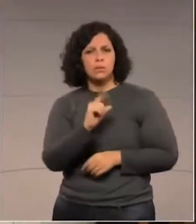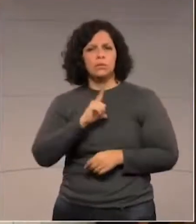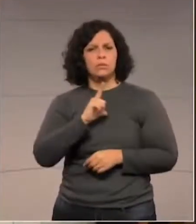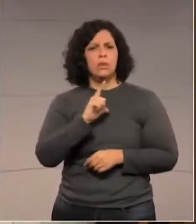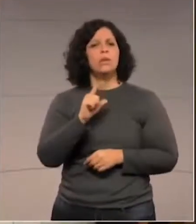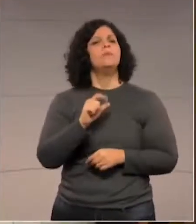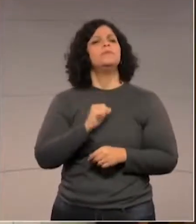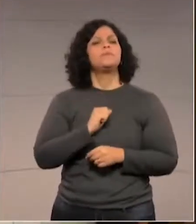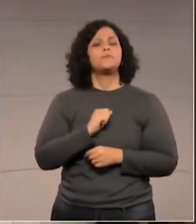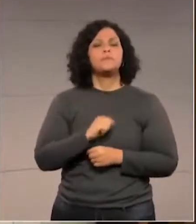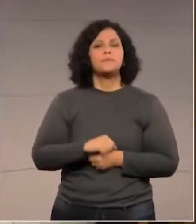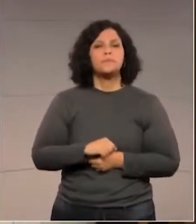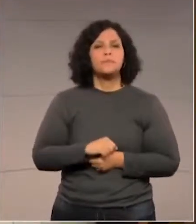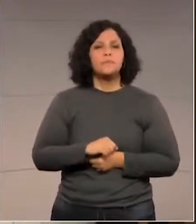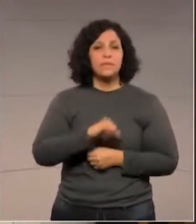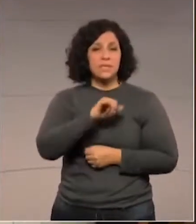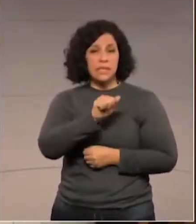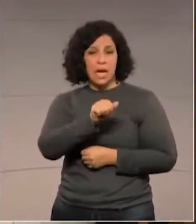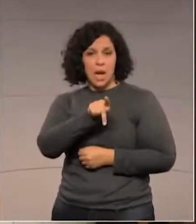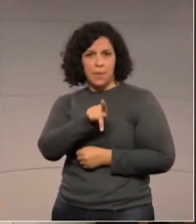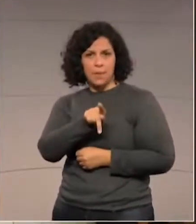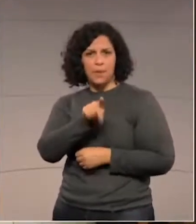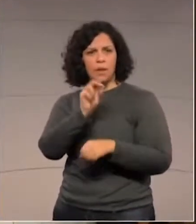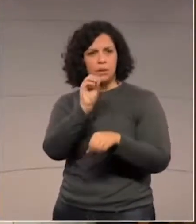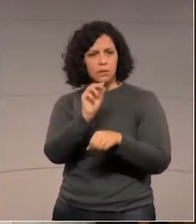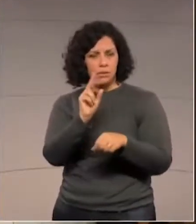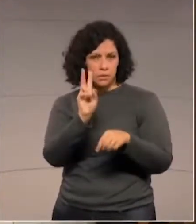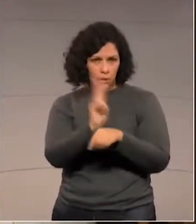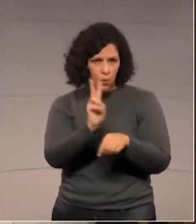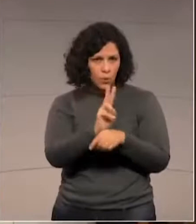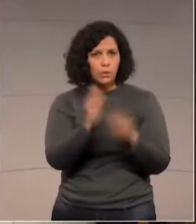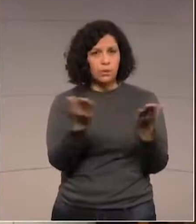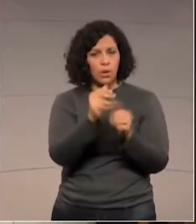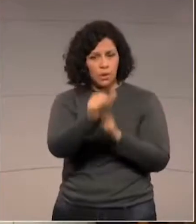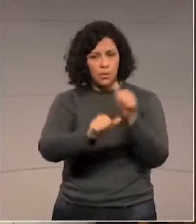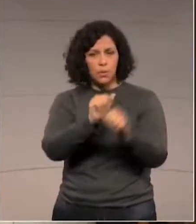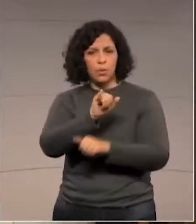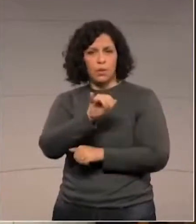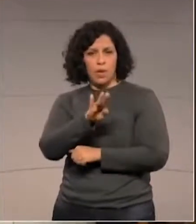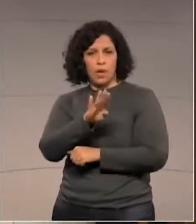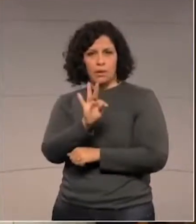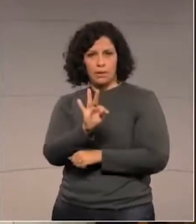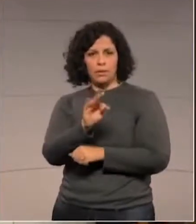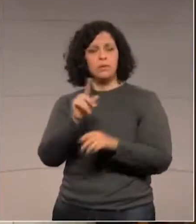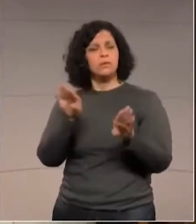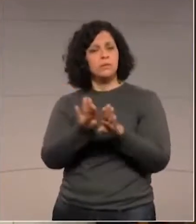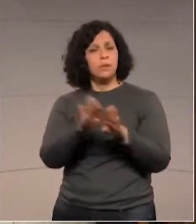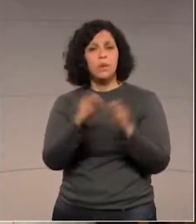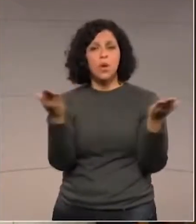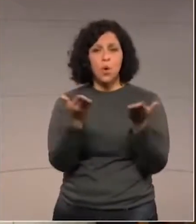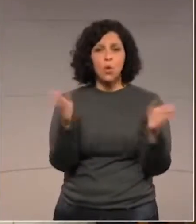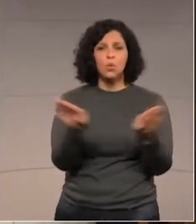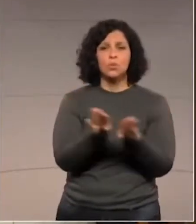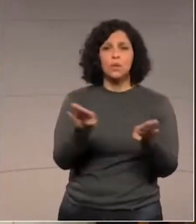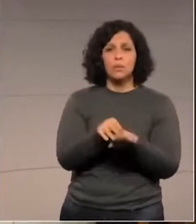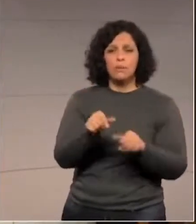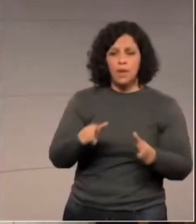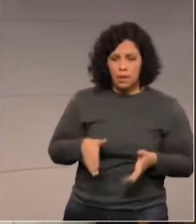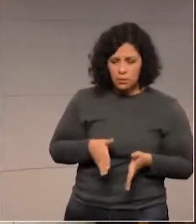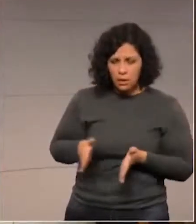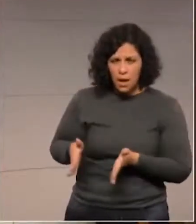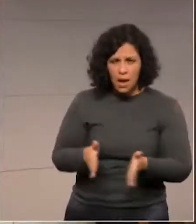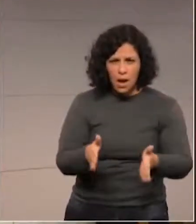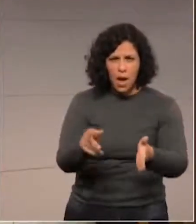executivo o IAP e agora o IAT. Bom, neste ano apenas, o trapiche da Ilha do Mel, em